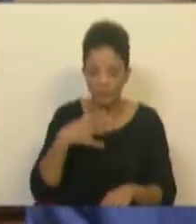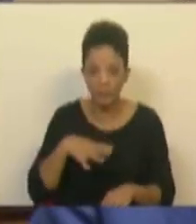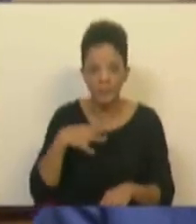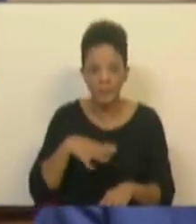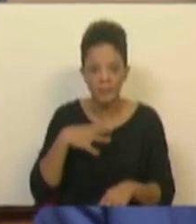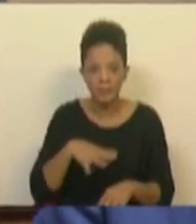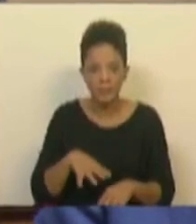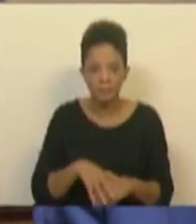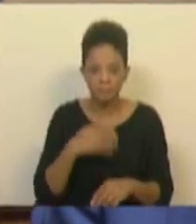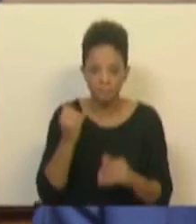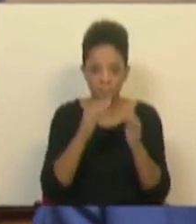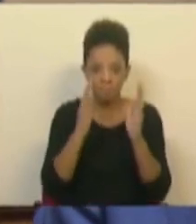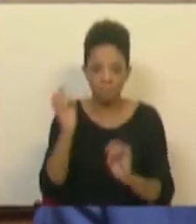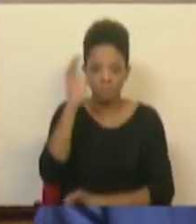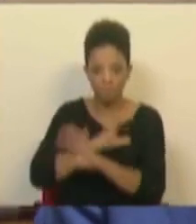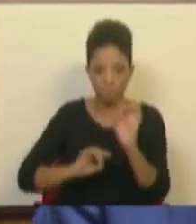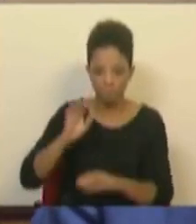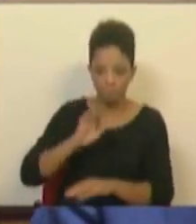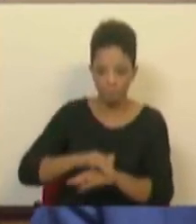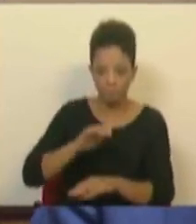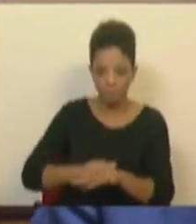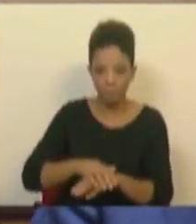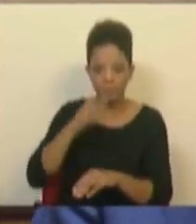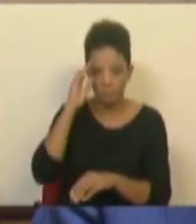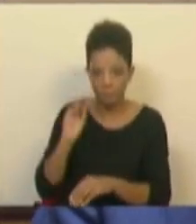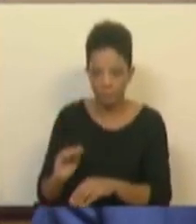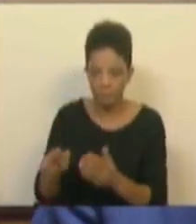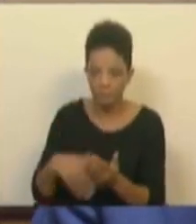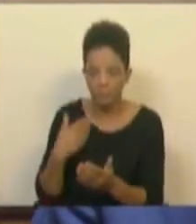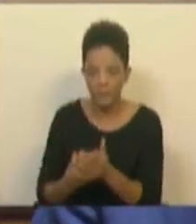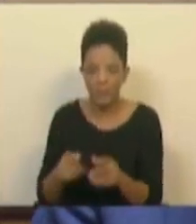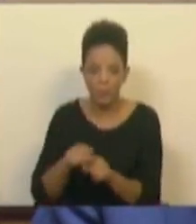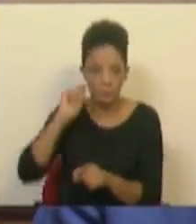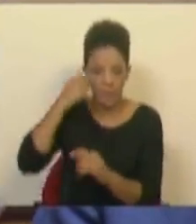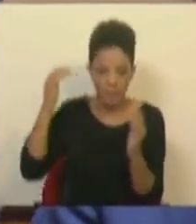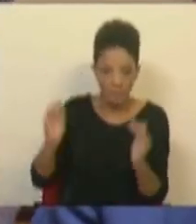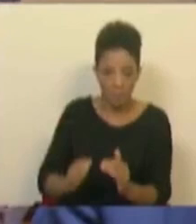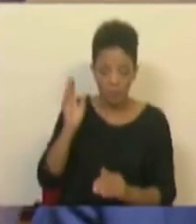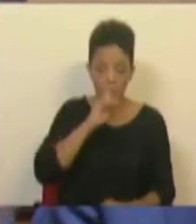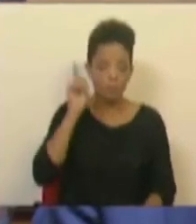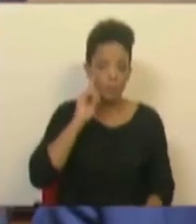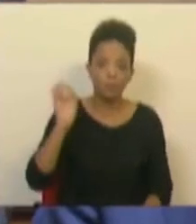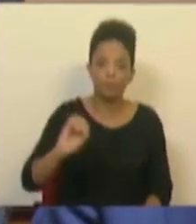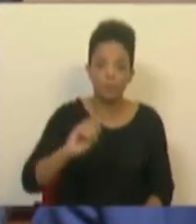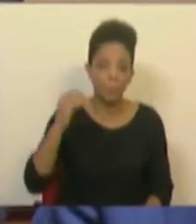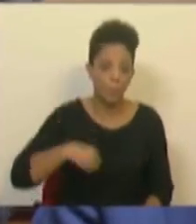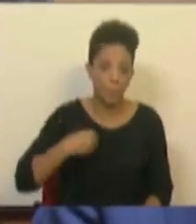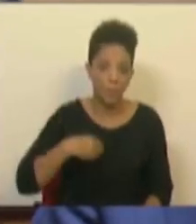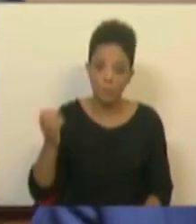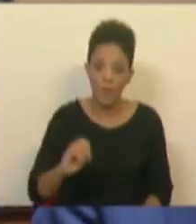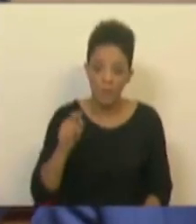infiltrar as instituições europeias para que essas resoluções causem menos moça. Se elas fossem irrelevantes, ninguém se preocuparia.